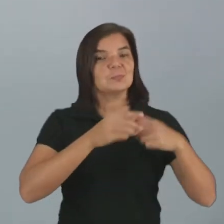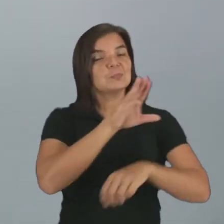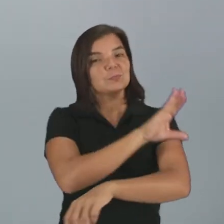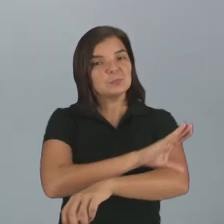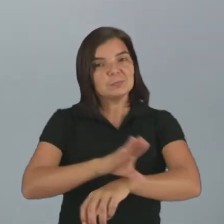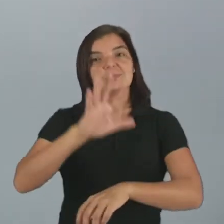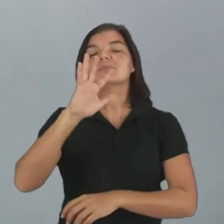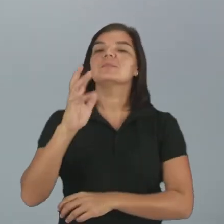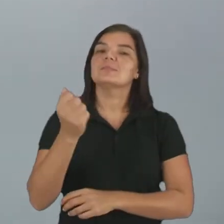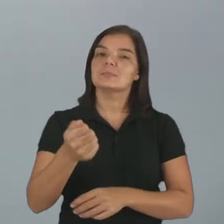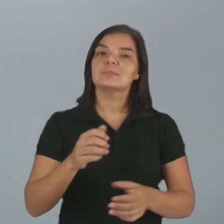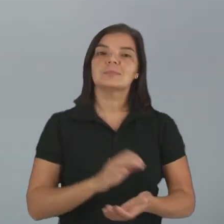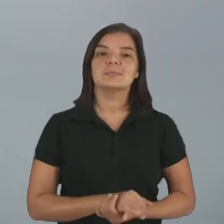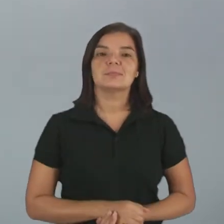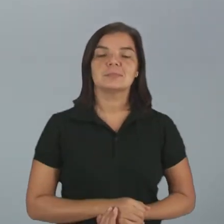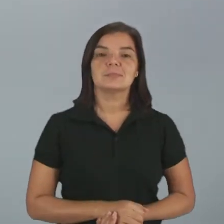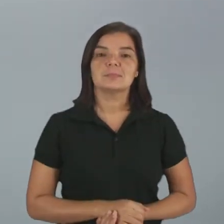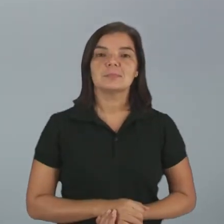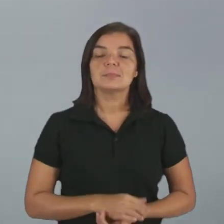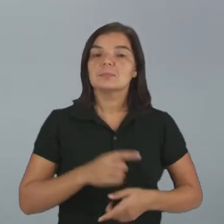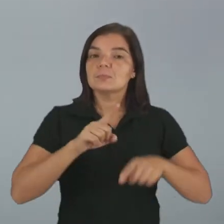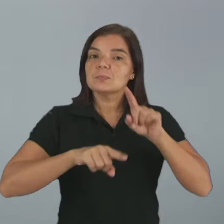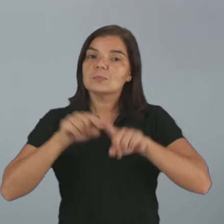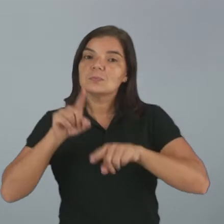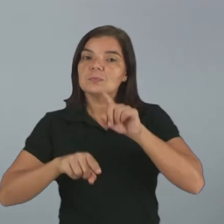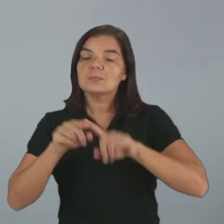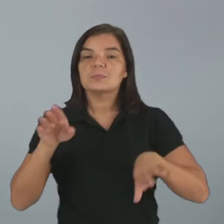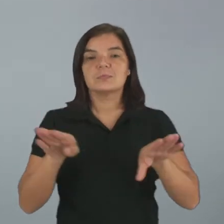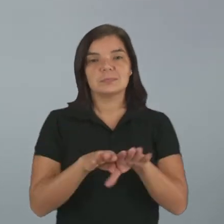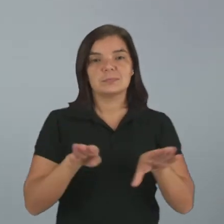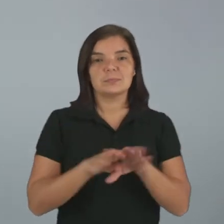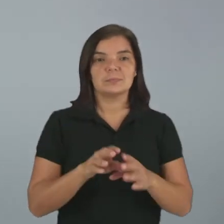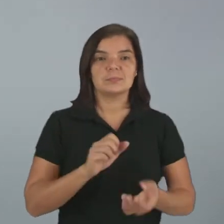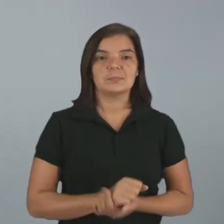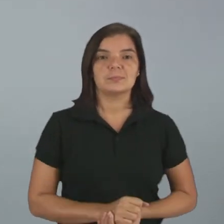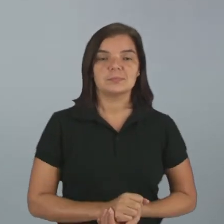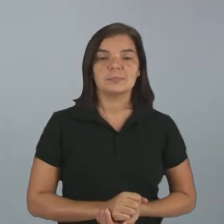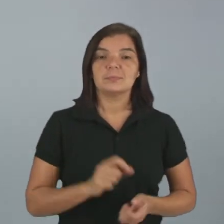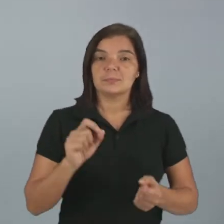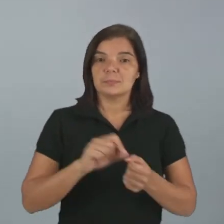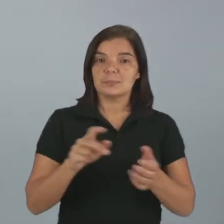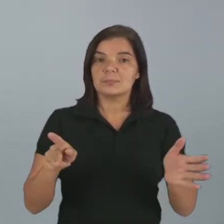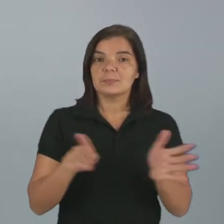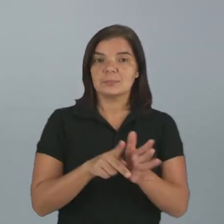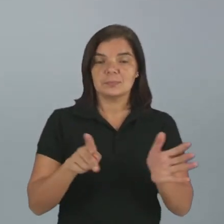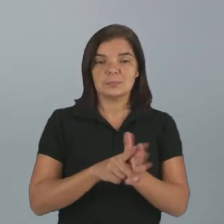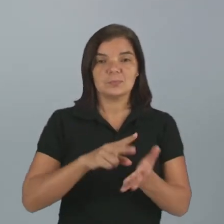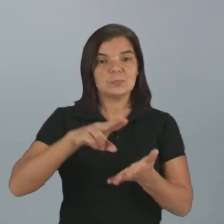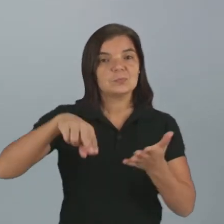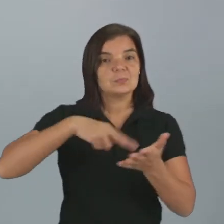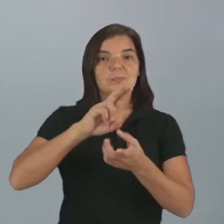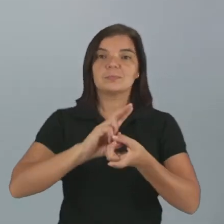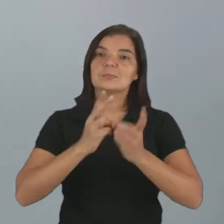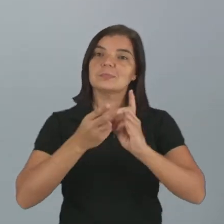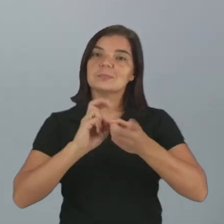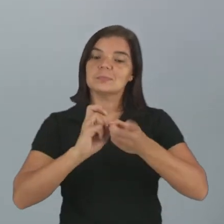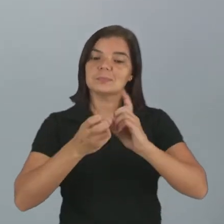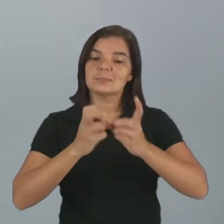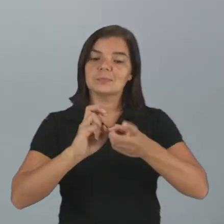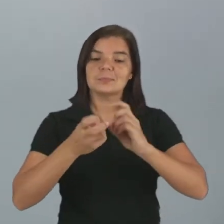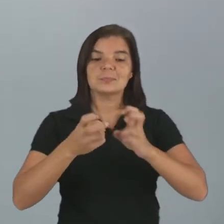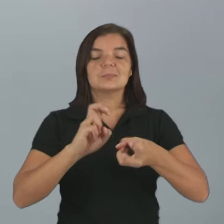da África. Os instrumentos, certo? Que fazem parte da dança de capoeira.